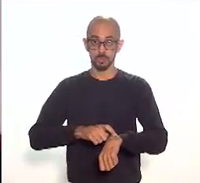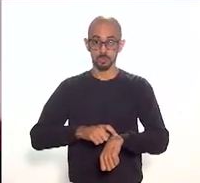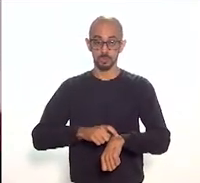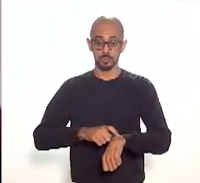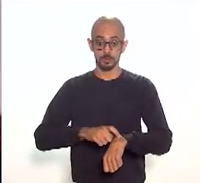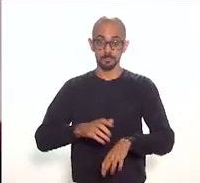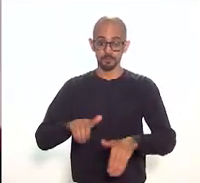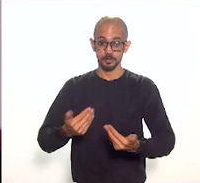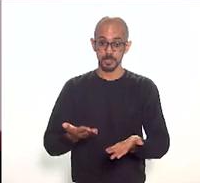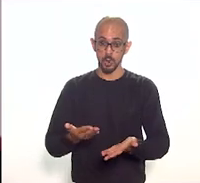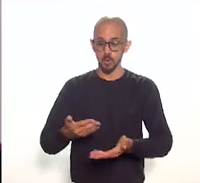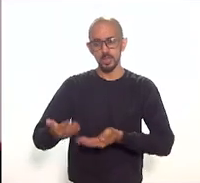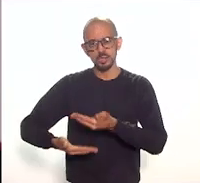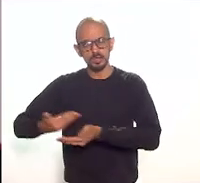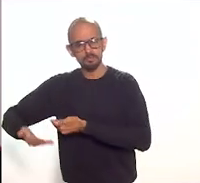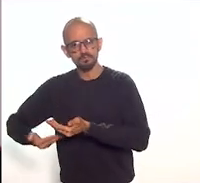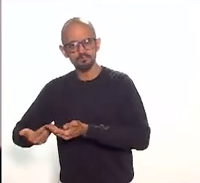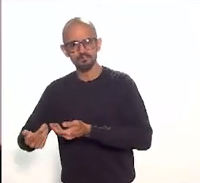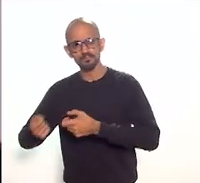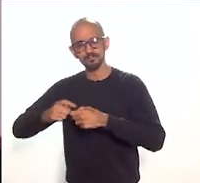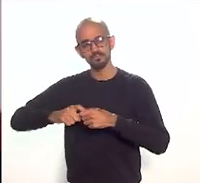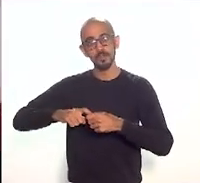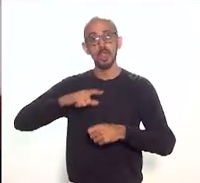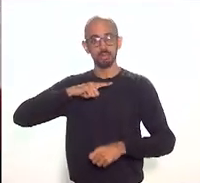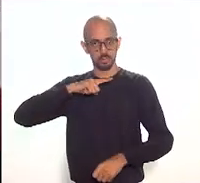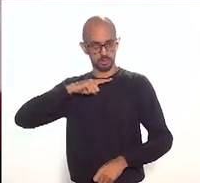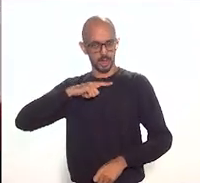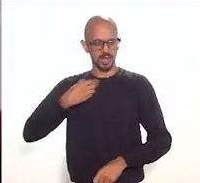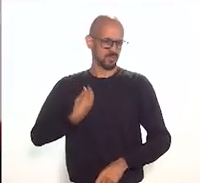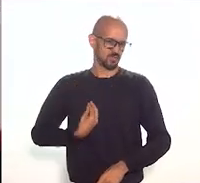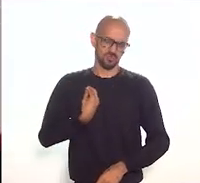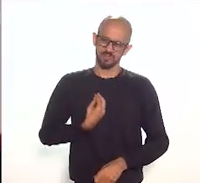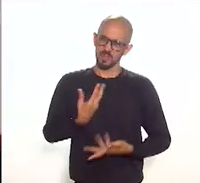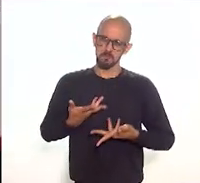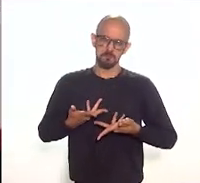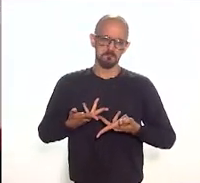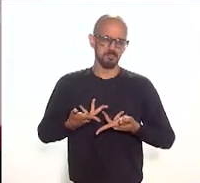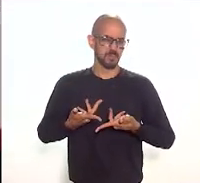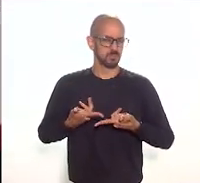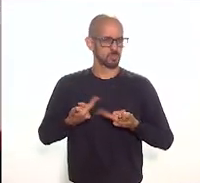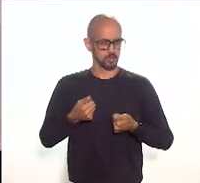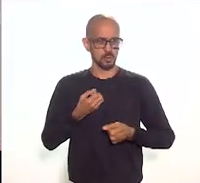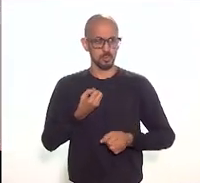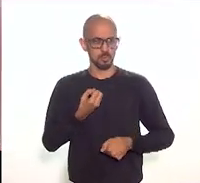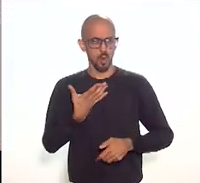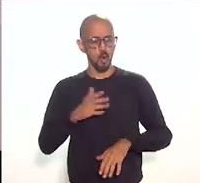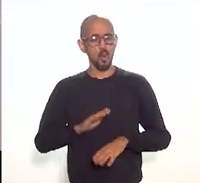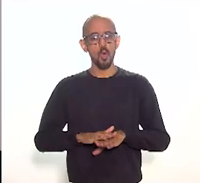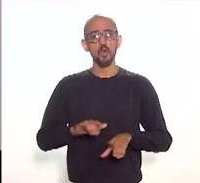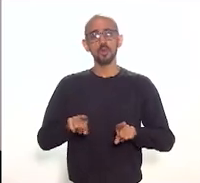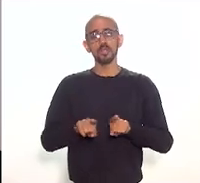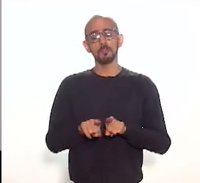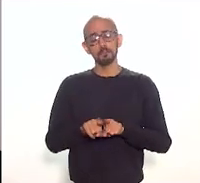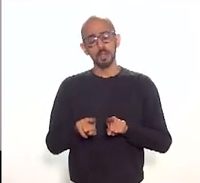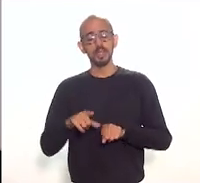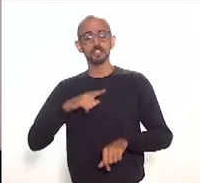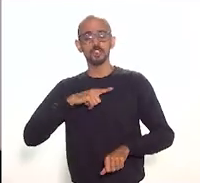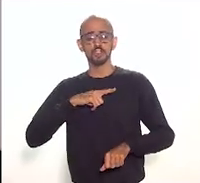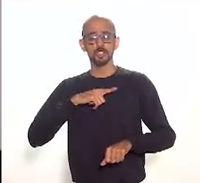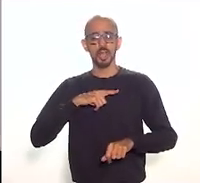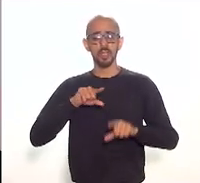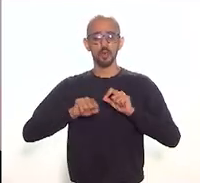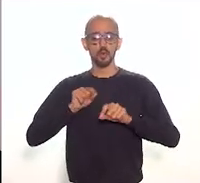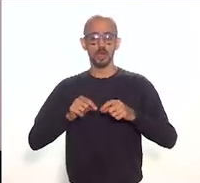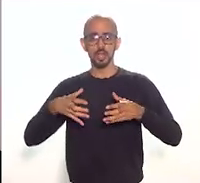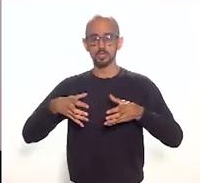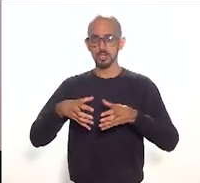entre nós e o Museu da República sempre foi o melhor possível e eu acho que nós temos todas as condições de superar